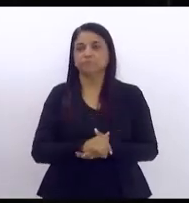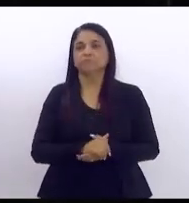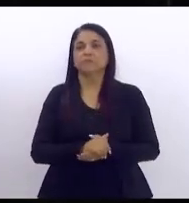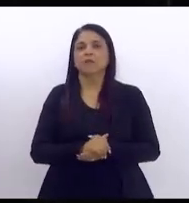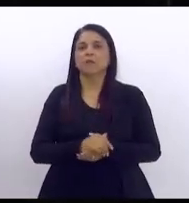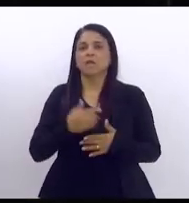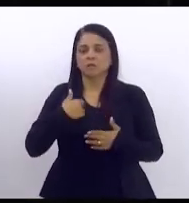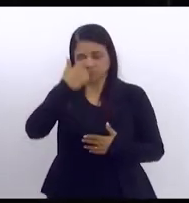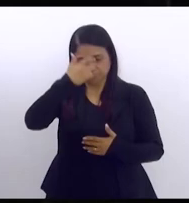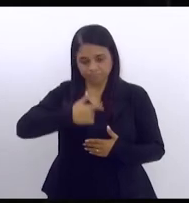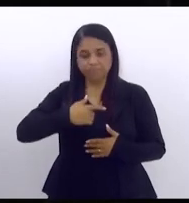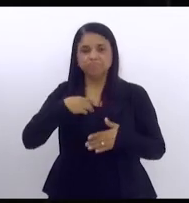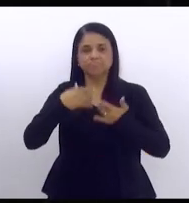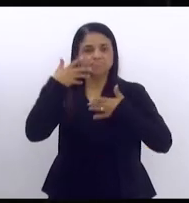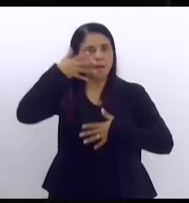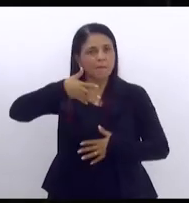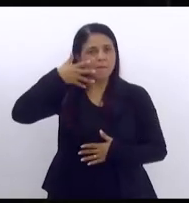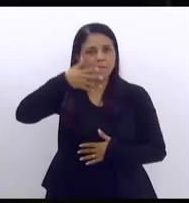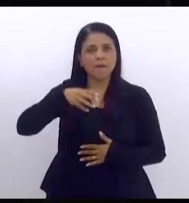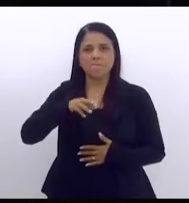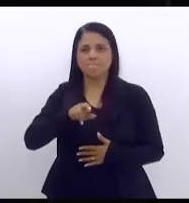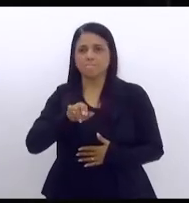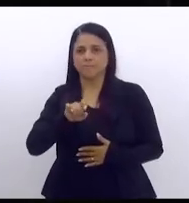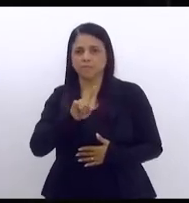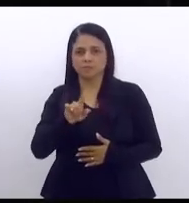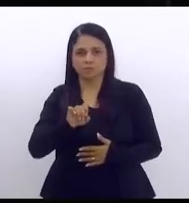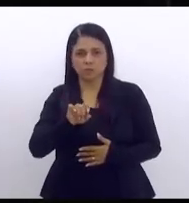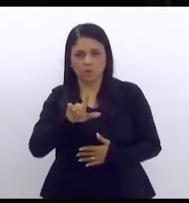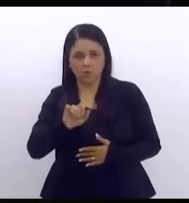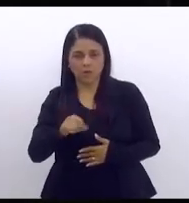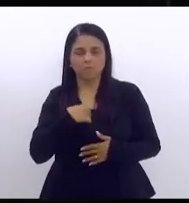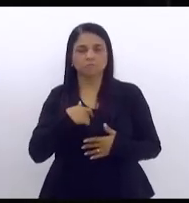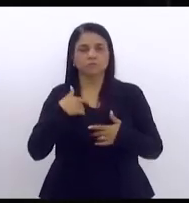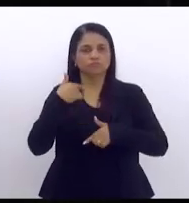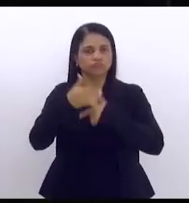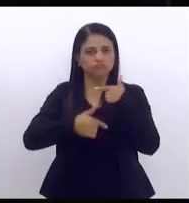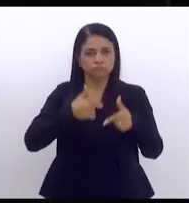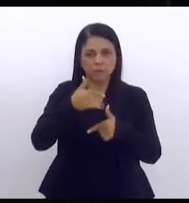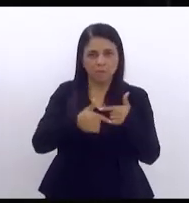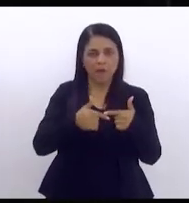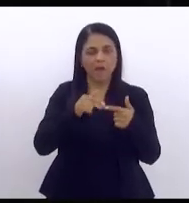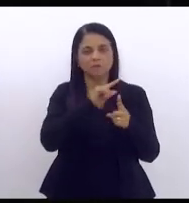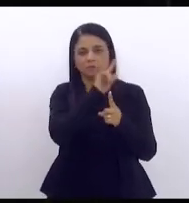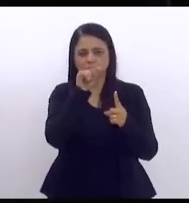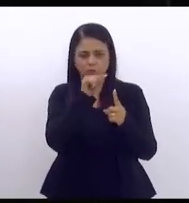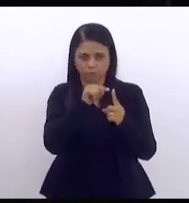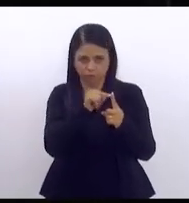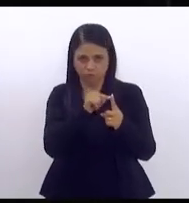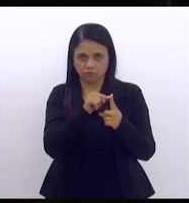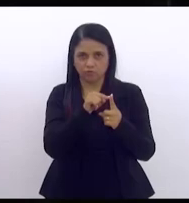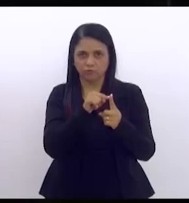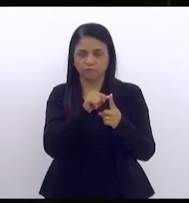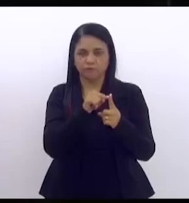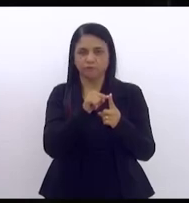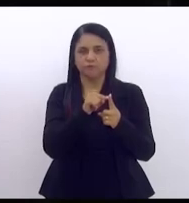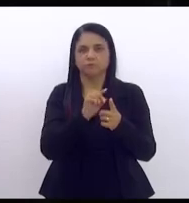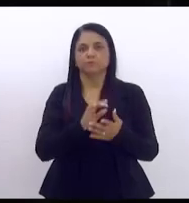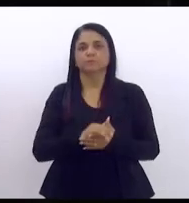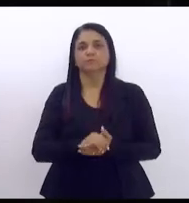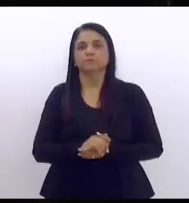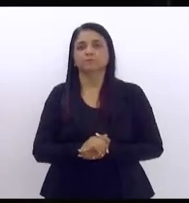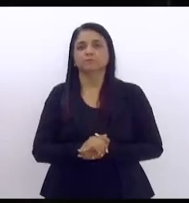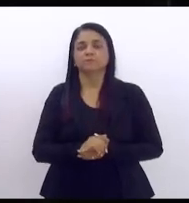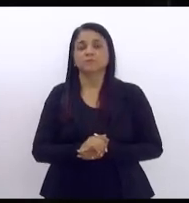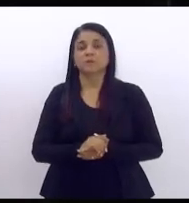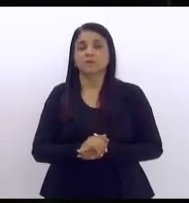propriedade sobre suas obras, sobre os seus ideais e eu